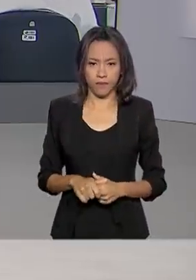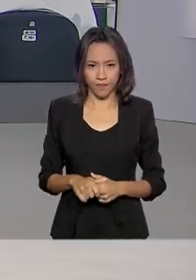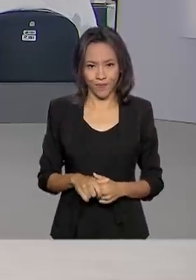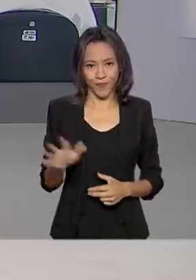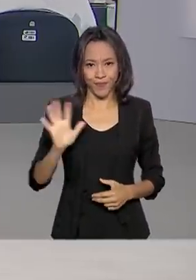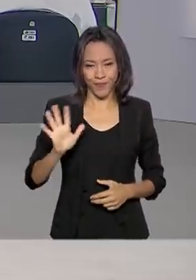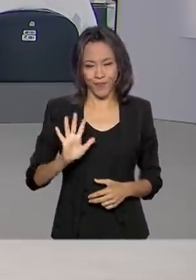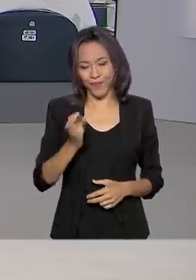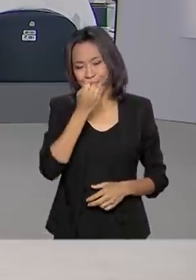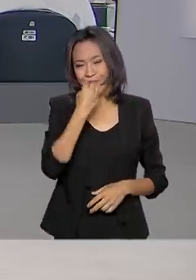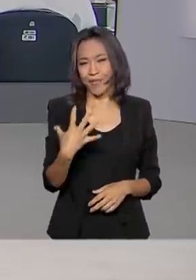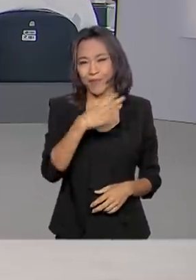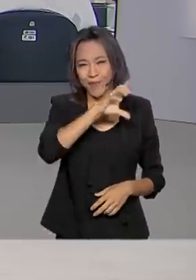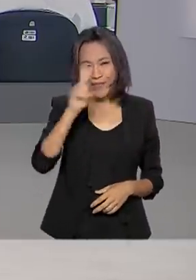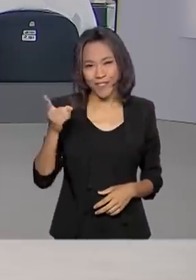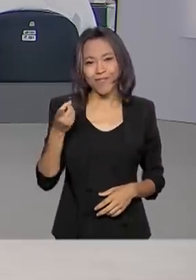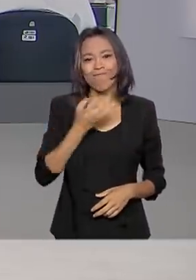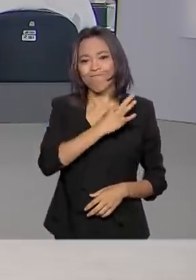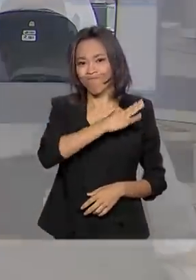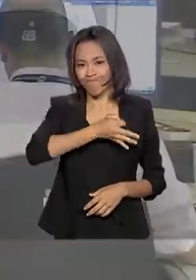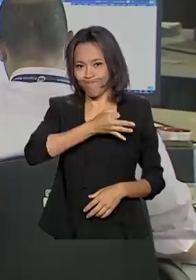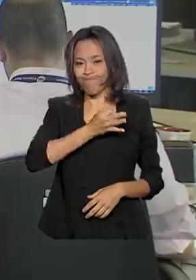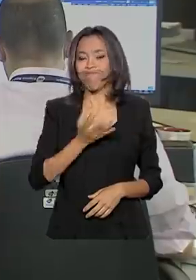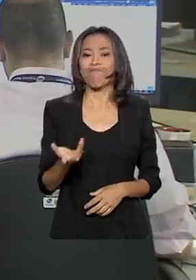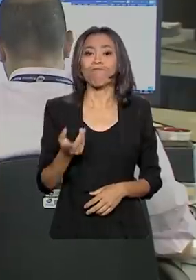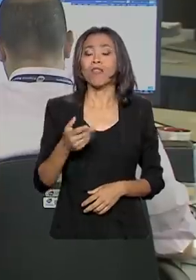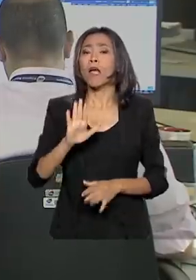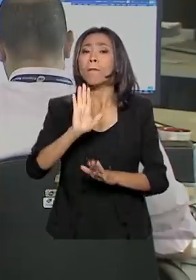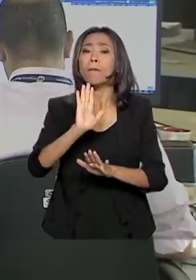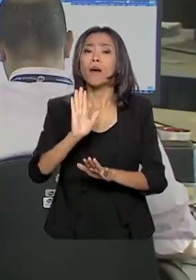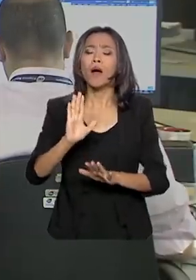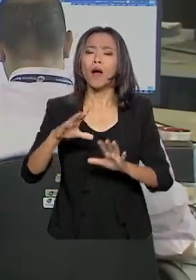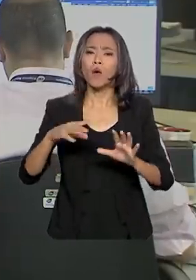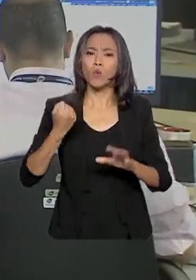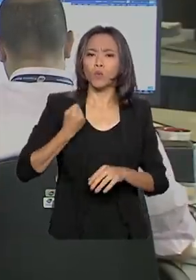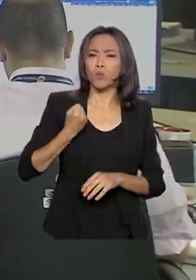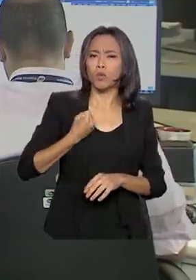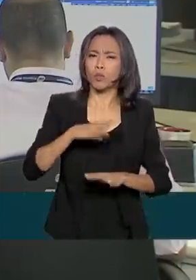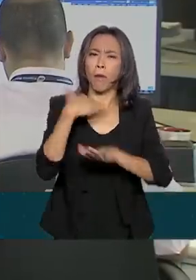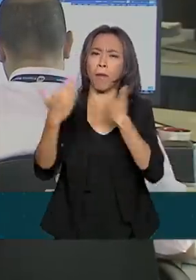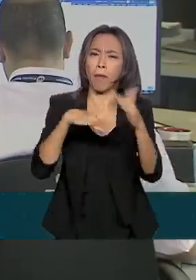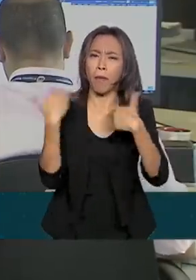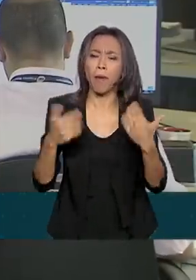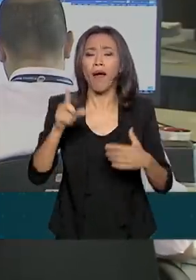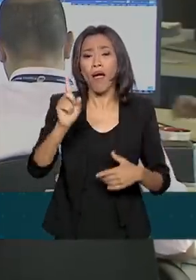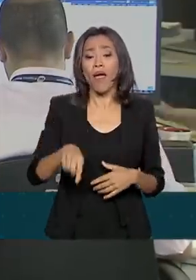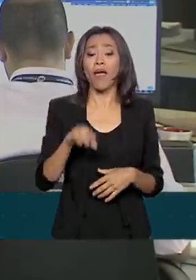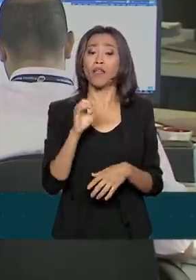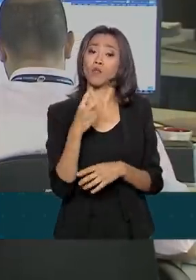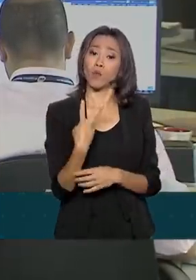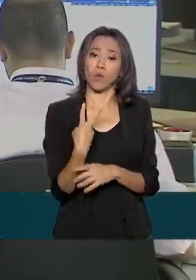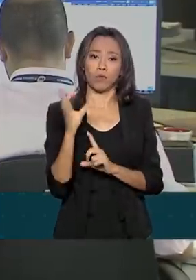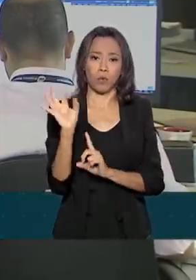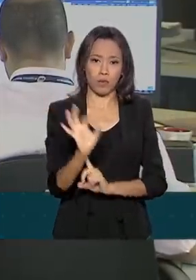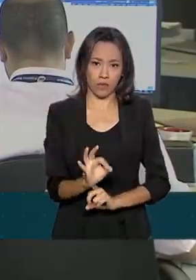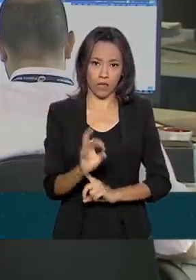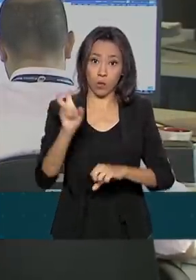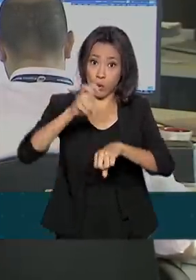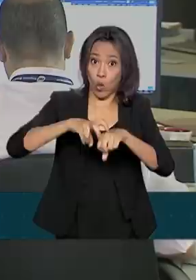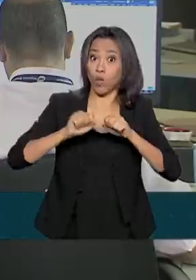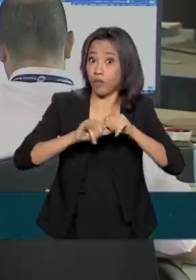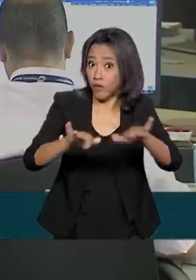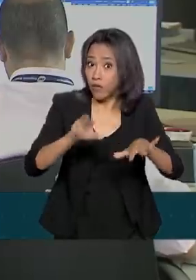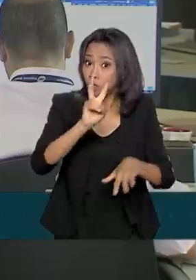Oi, Carla, bom dia. É isso mesmo. A taxa de mortalidade pelo novo coronavírus é de cerca de 2%, de acordo com a